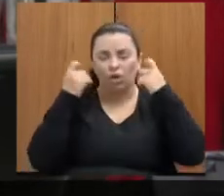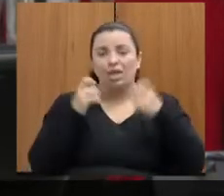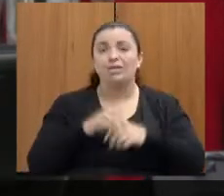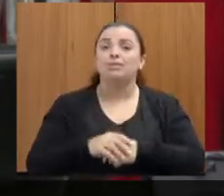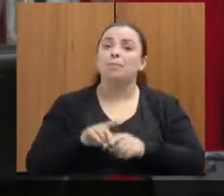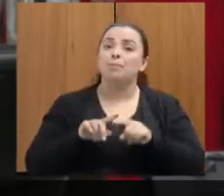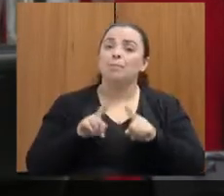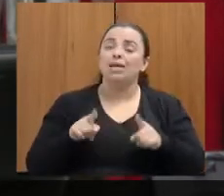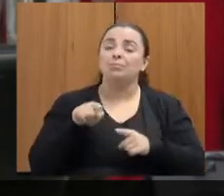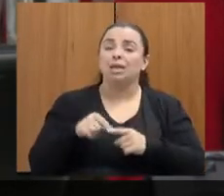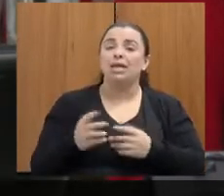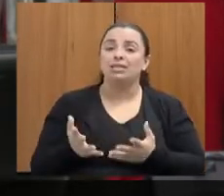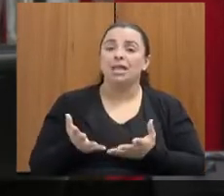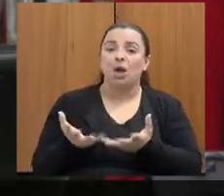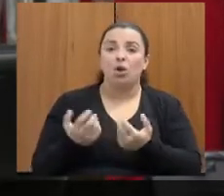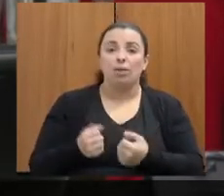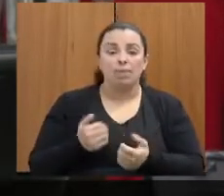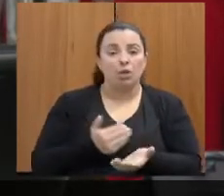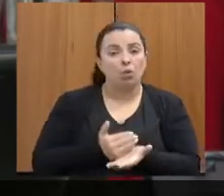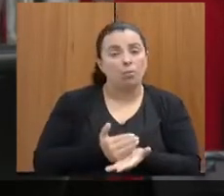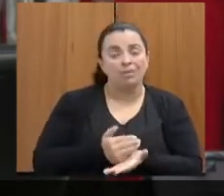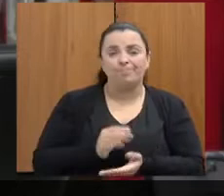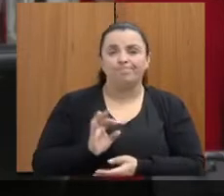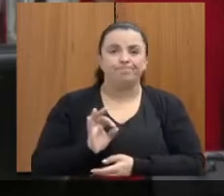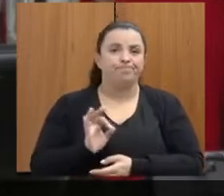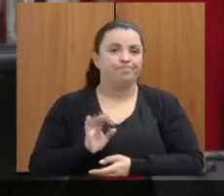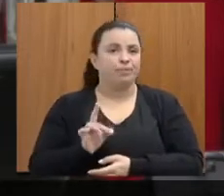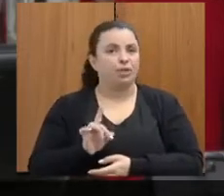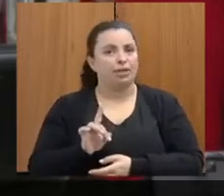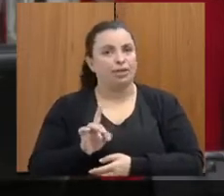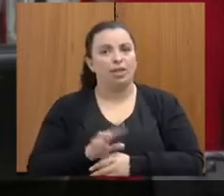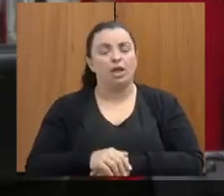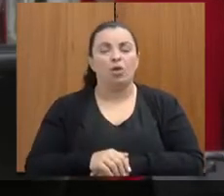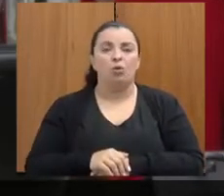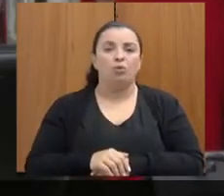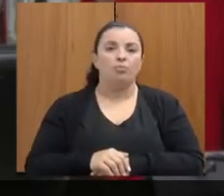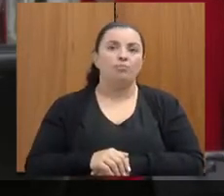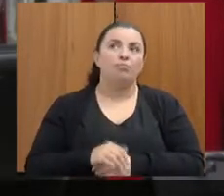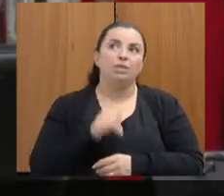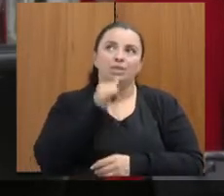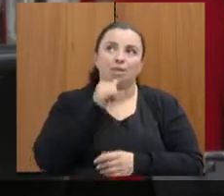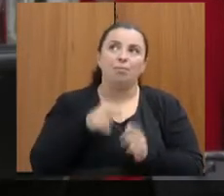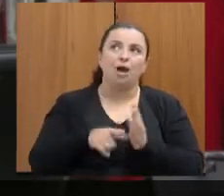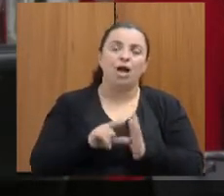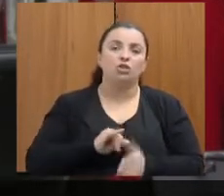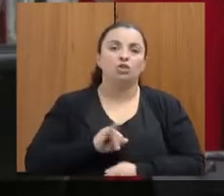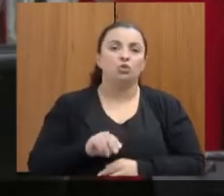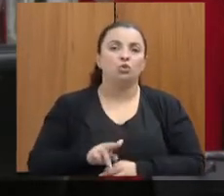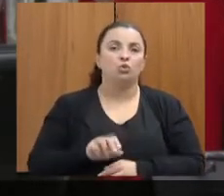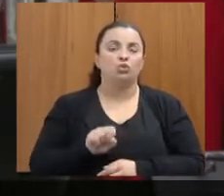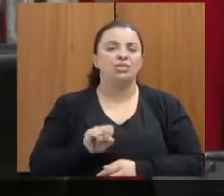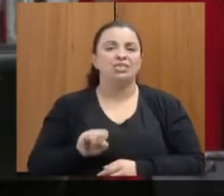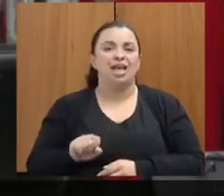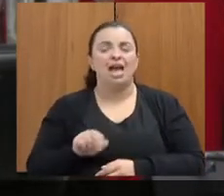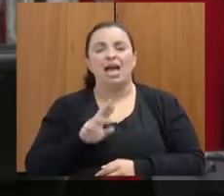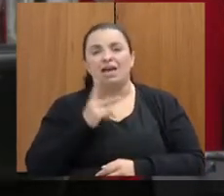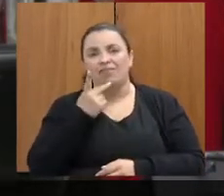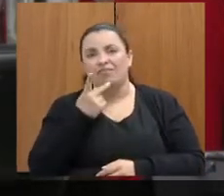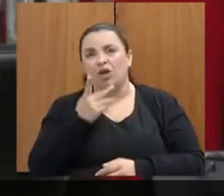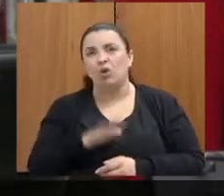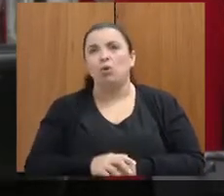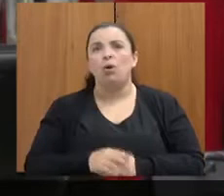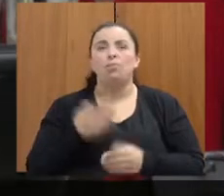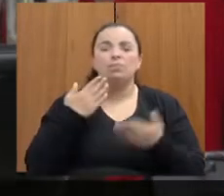Mas para esse acolhimento inicial, que seria, por exemplo, o que a Jussiara mencionou, psicólogas, assistentes sociais cedidos pela